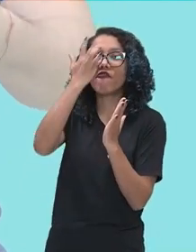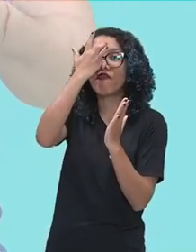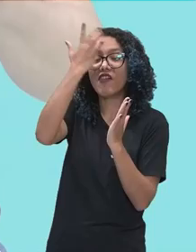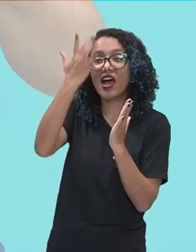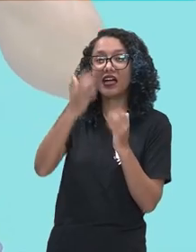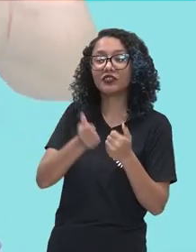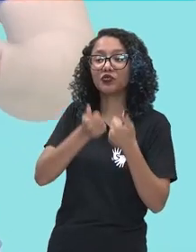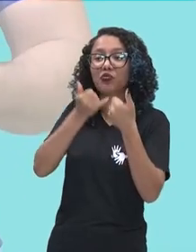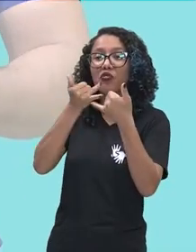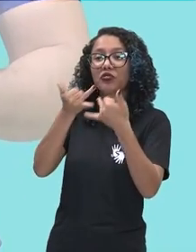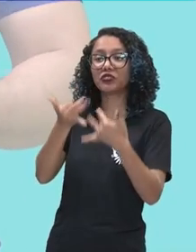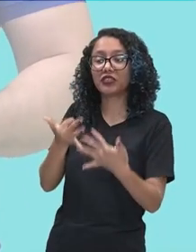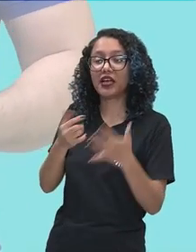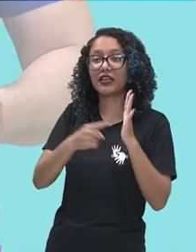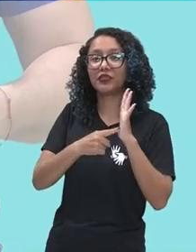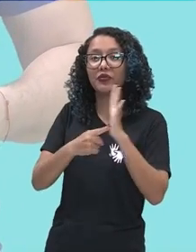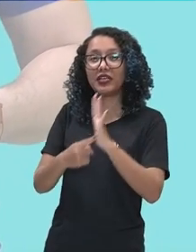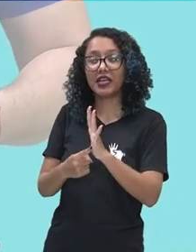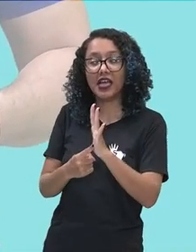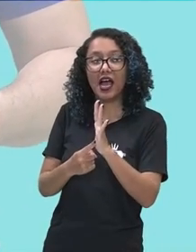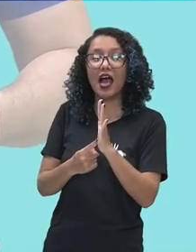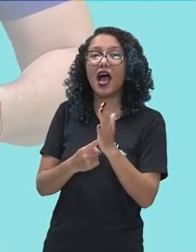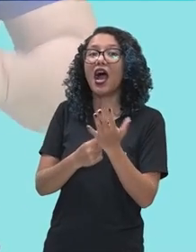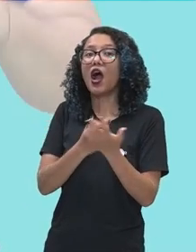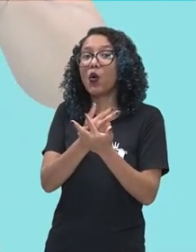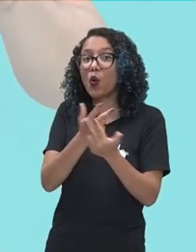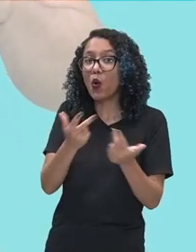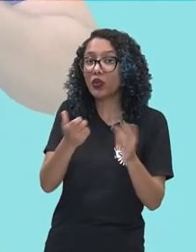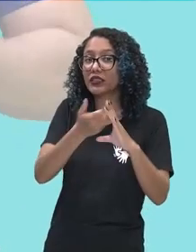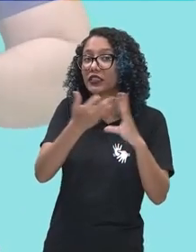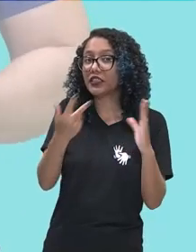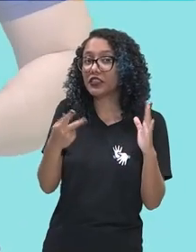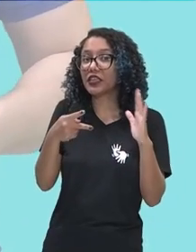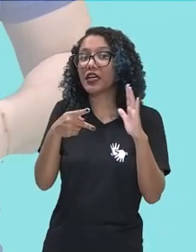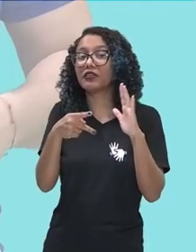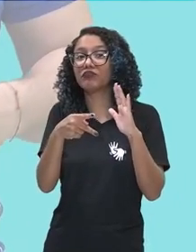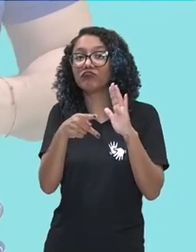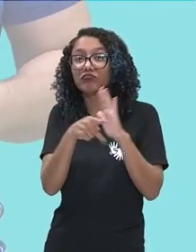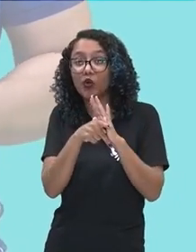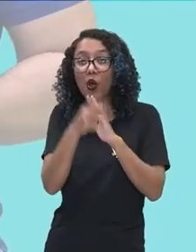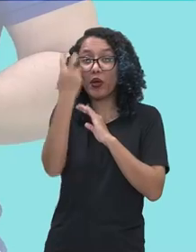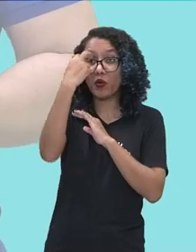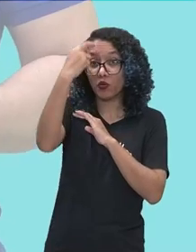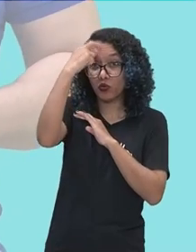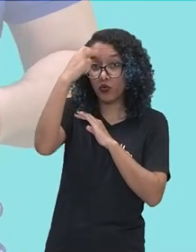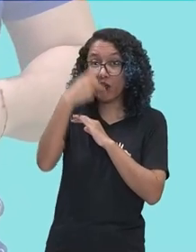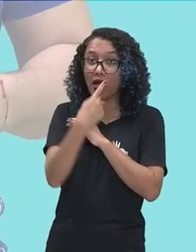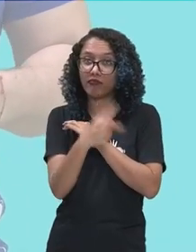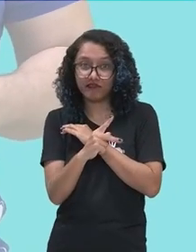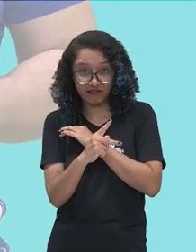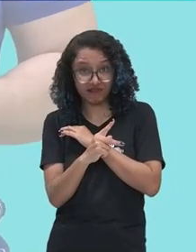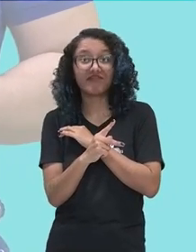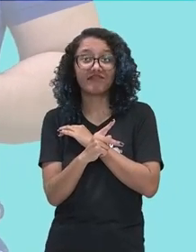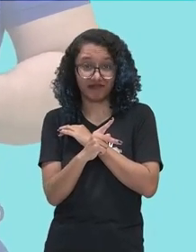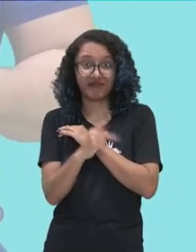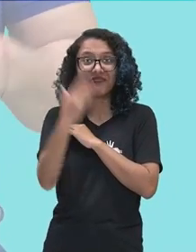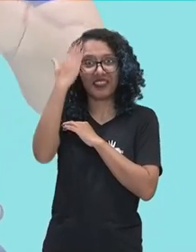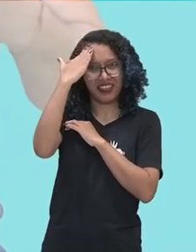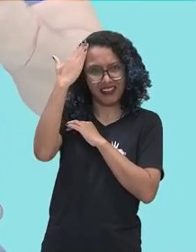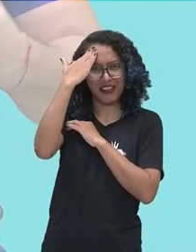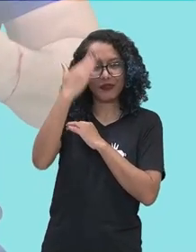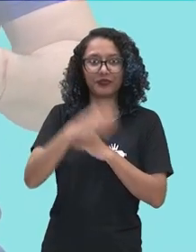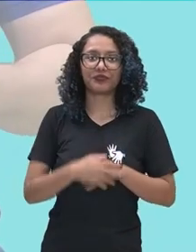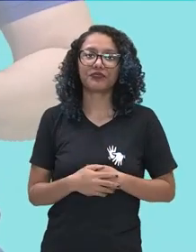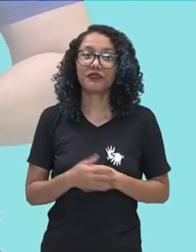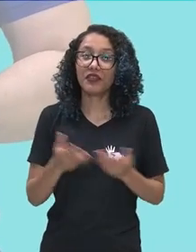a sua cultura. Entenderam? Qual é o segredo? E falando em cultura, vou trazer um texto para vocês aqui